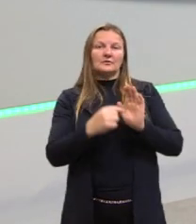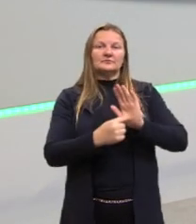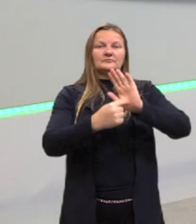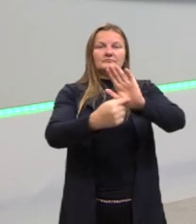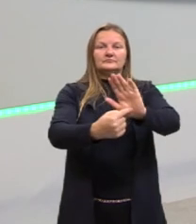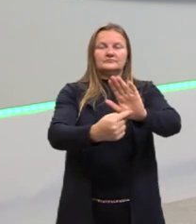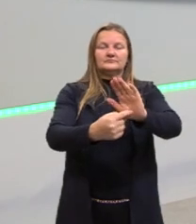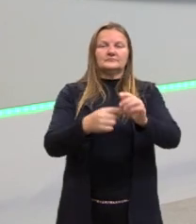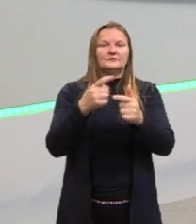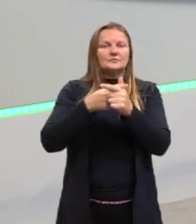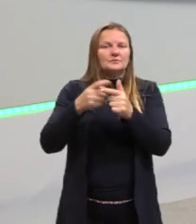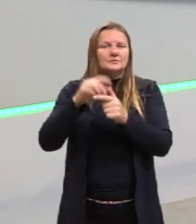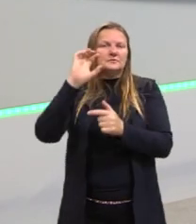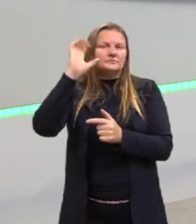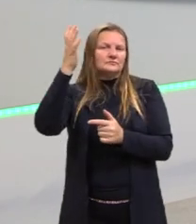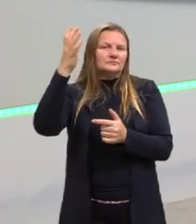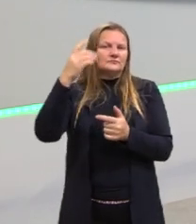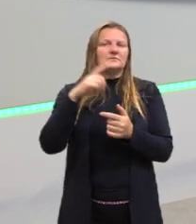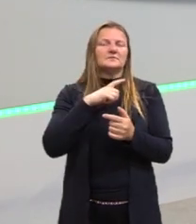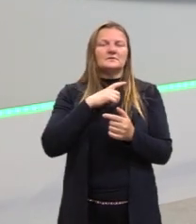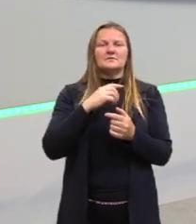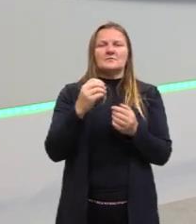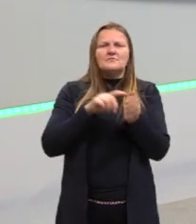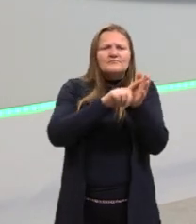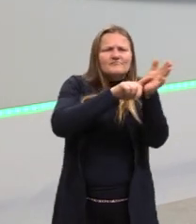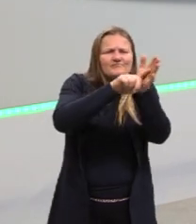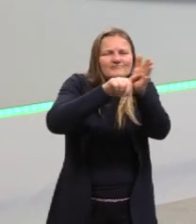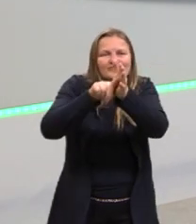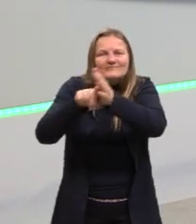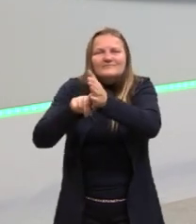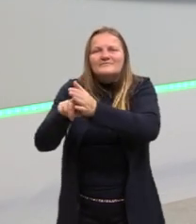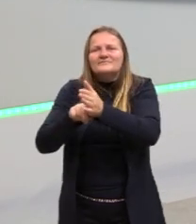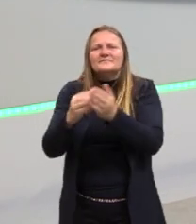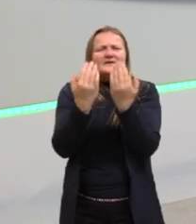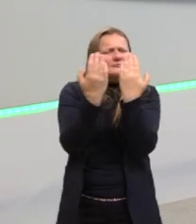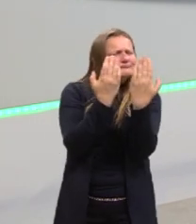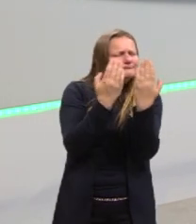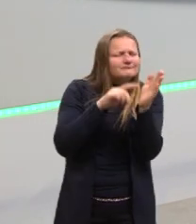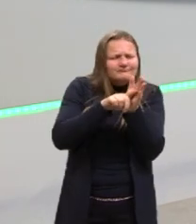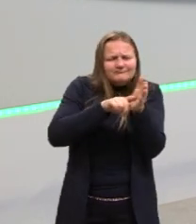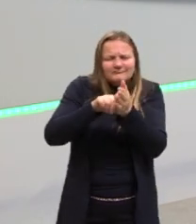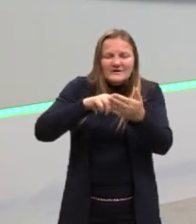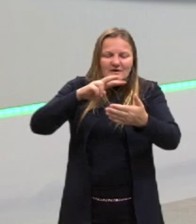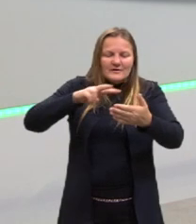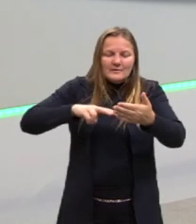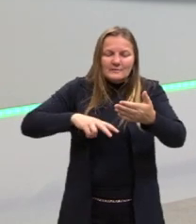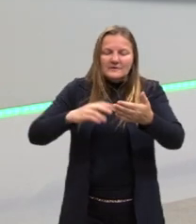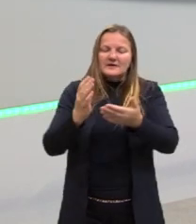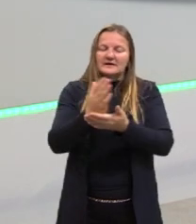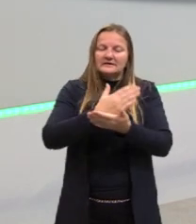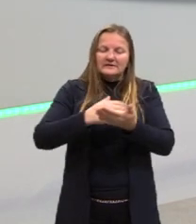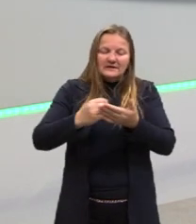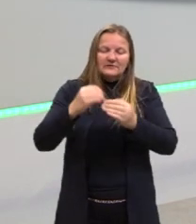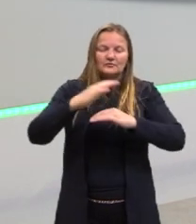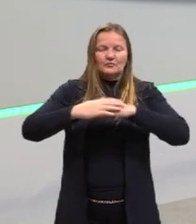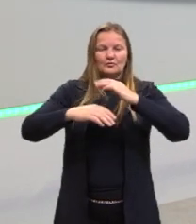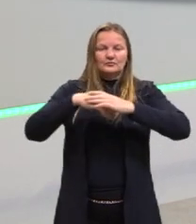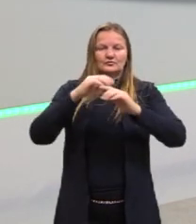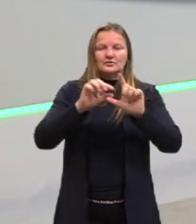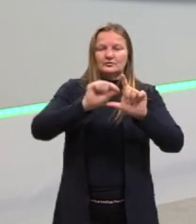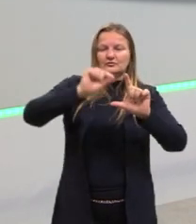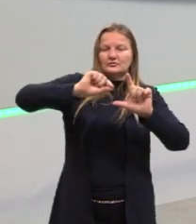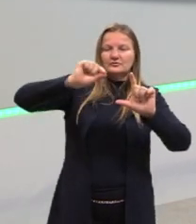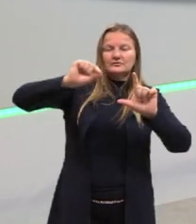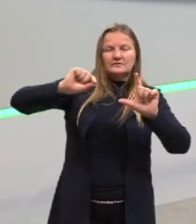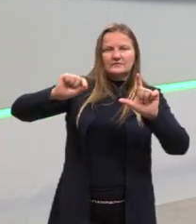problema que eu queria solucionar. Fiz a pesquisa, analisei todos os dados, construí ali um gráfico para